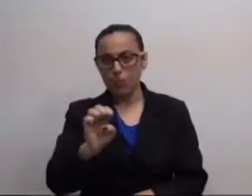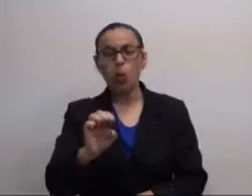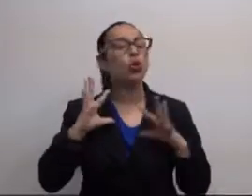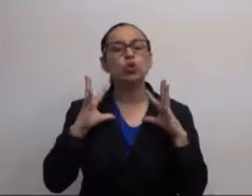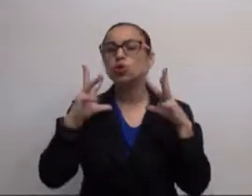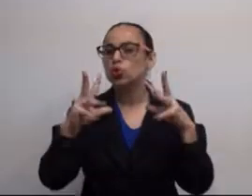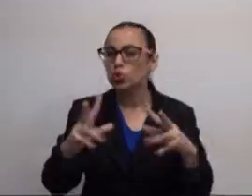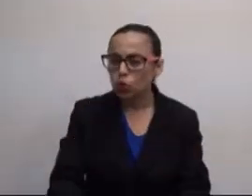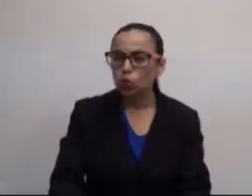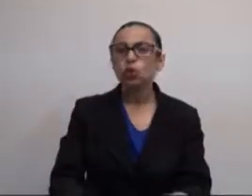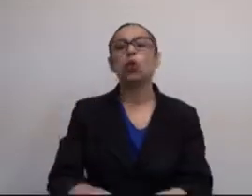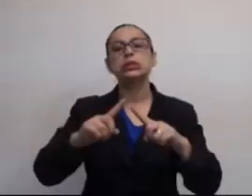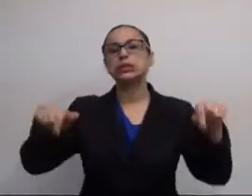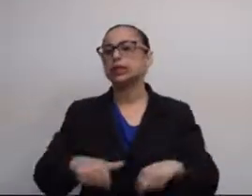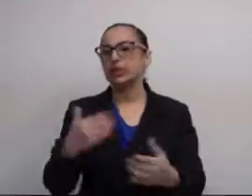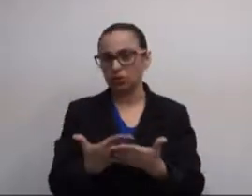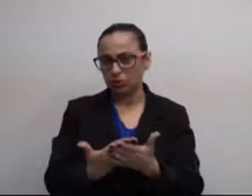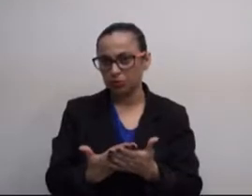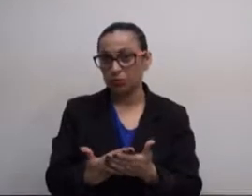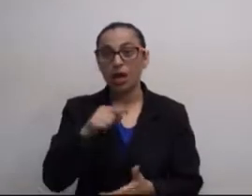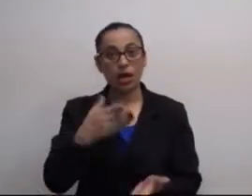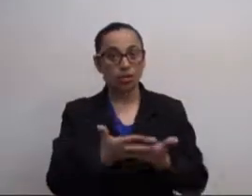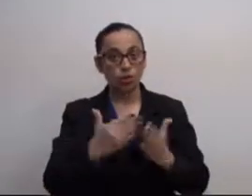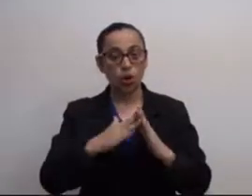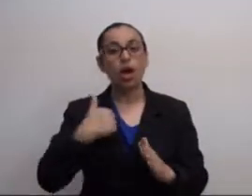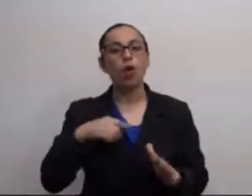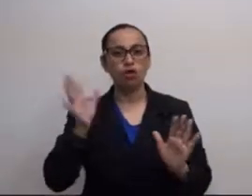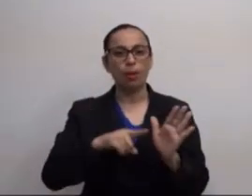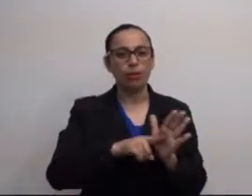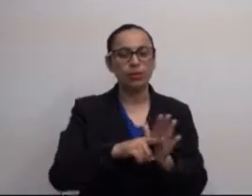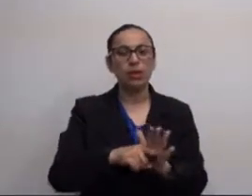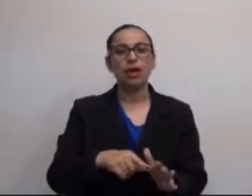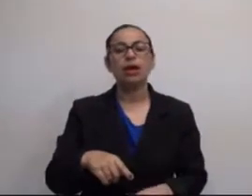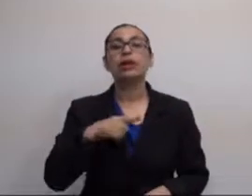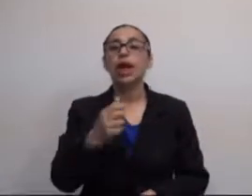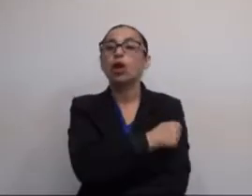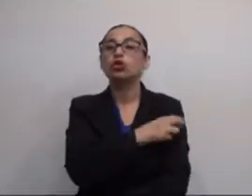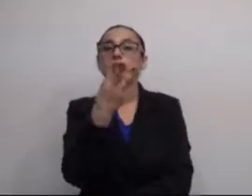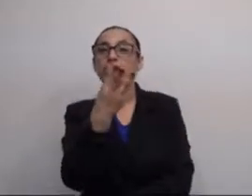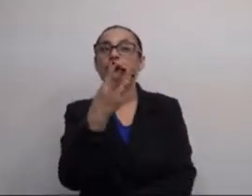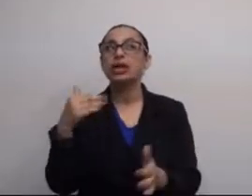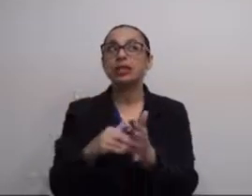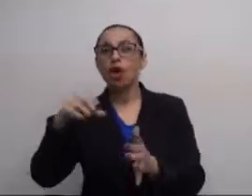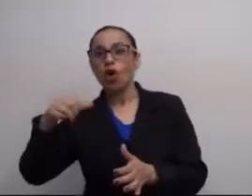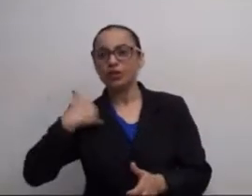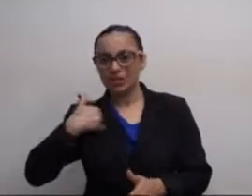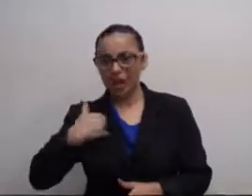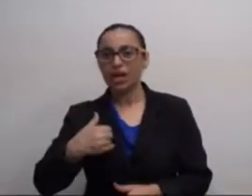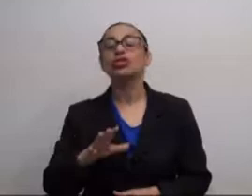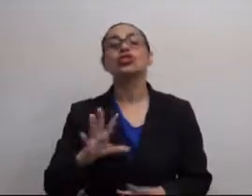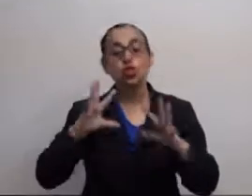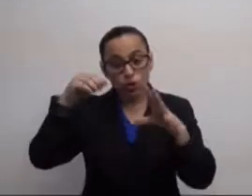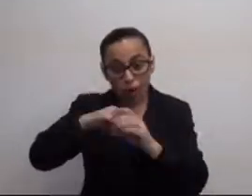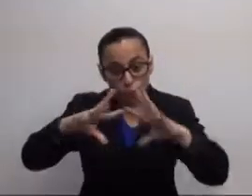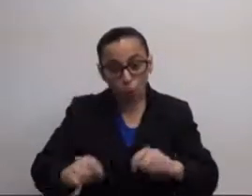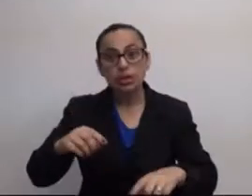Inglaterra, há duas escolas que utilizam o MOU em todas as salas de aula. Nessa escola em que eu pesquisei,